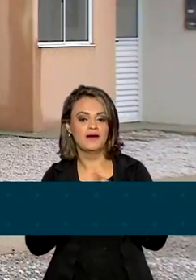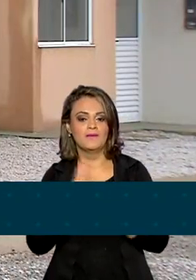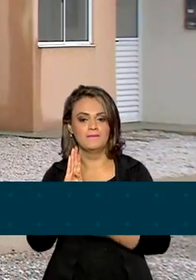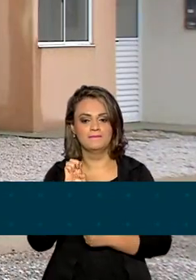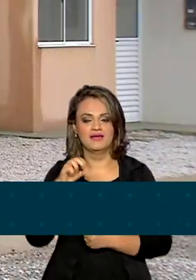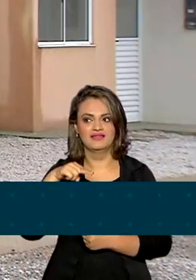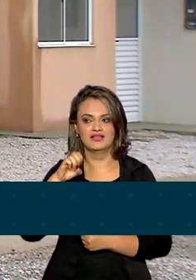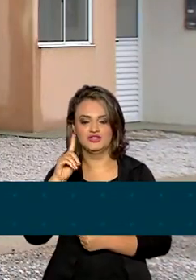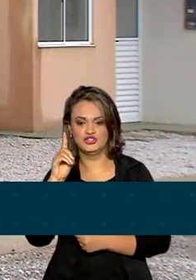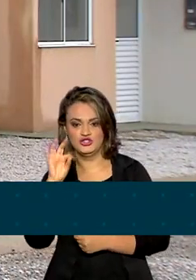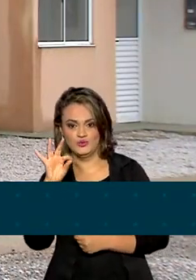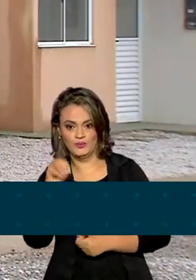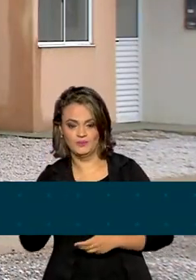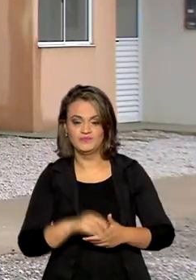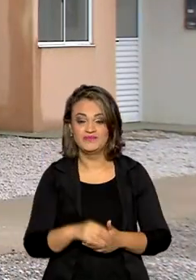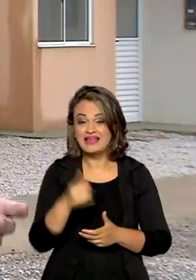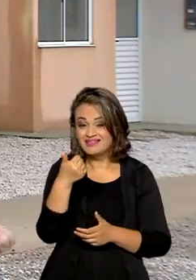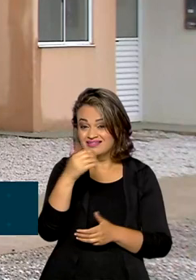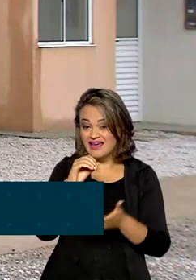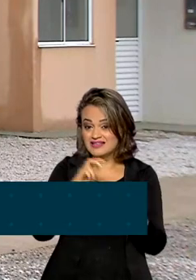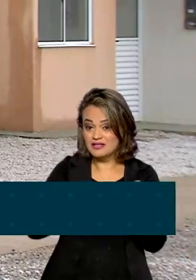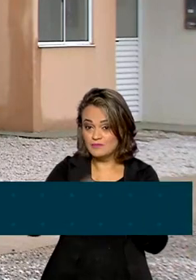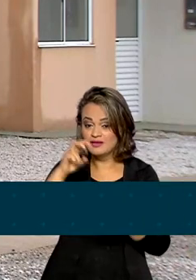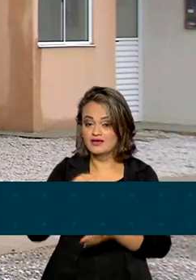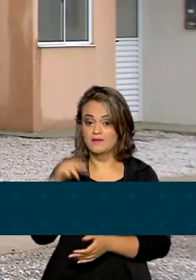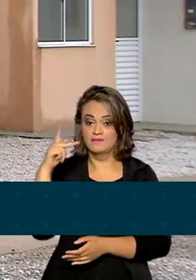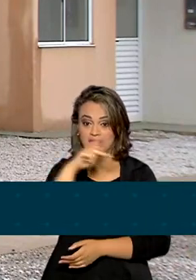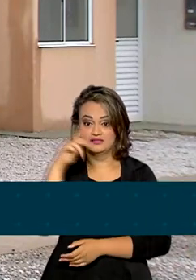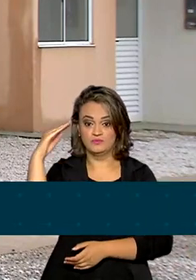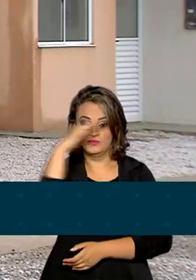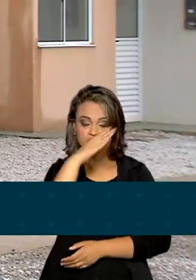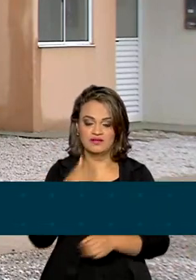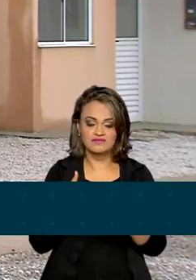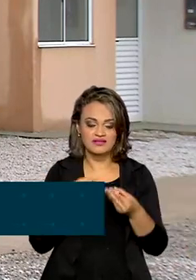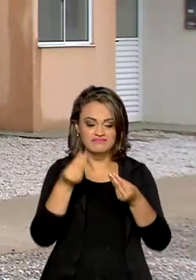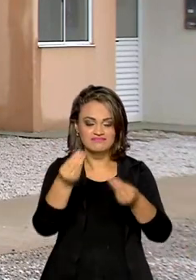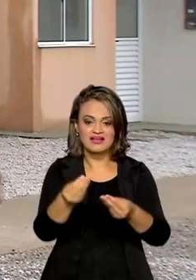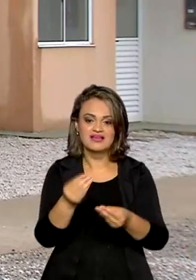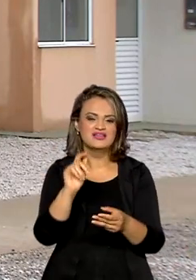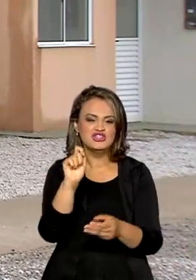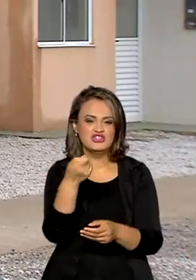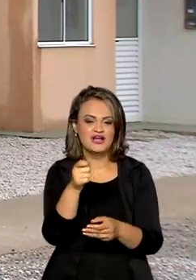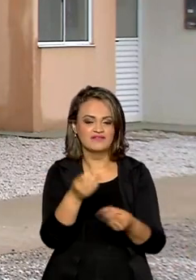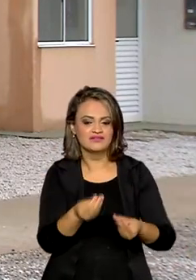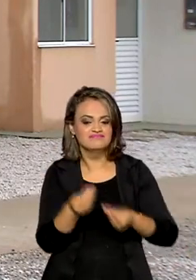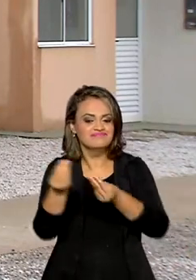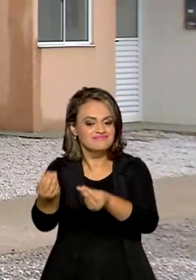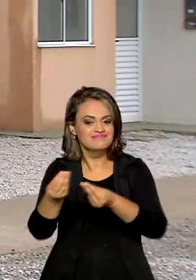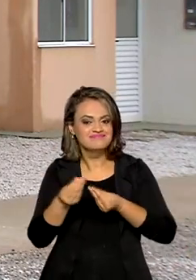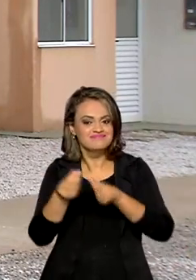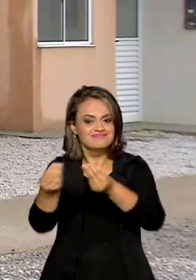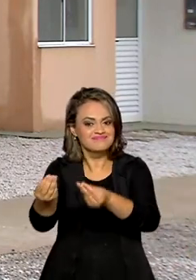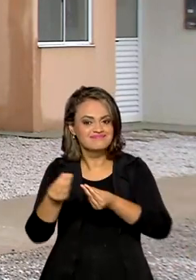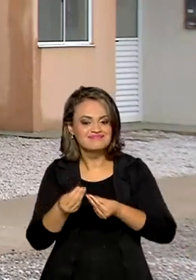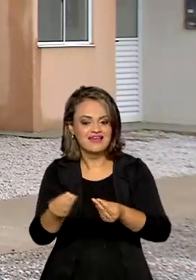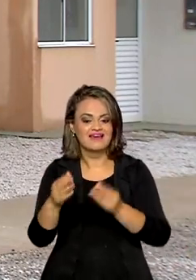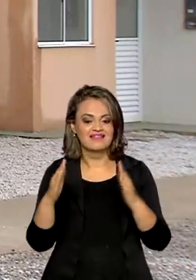onde às 10 horas da manhã o presidente Jair Bolsonaro vem inaugurar e entregar as primeiras chaves do residencial